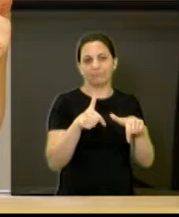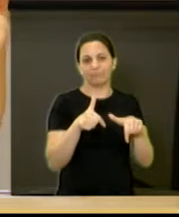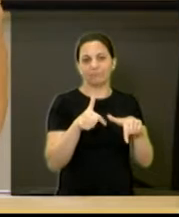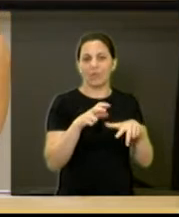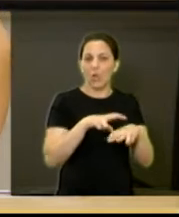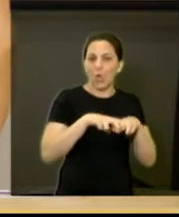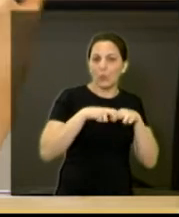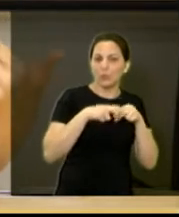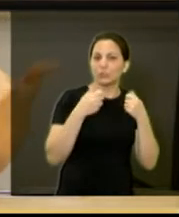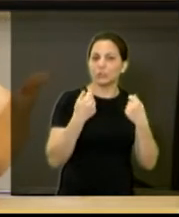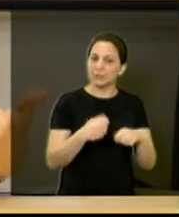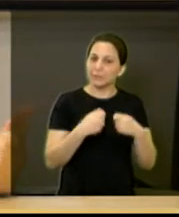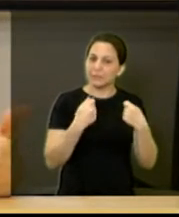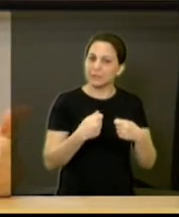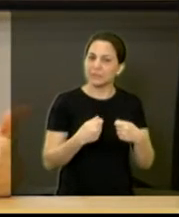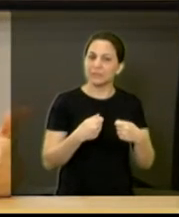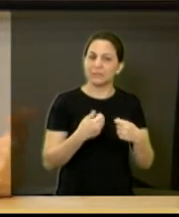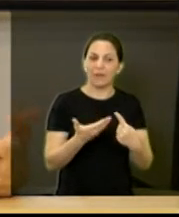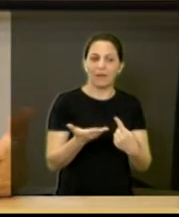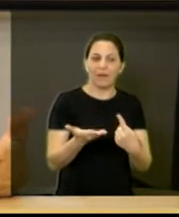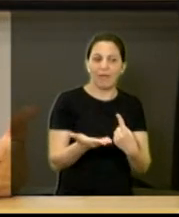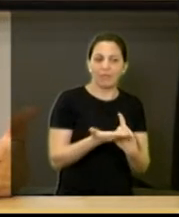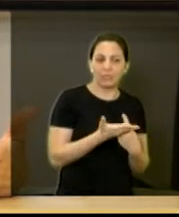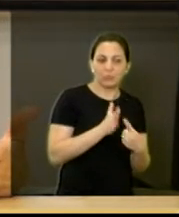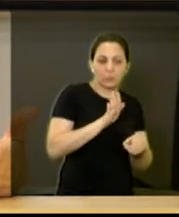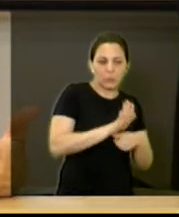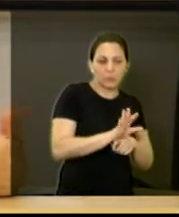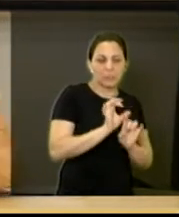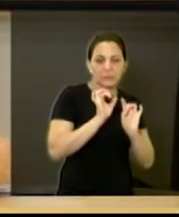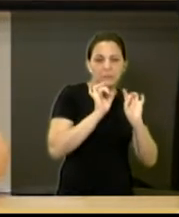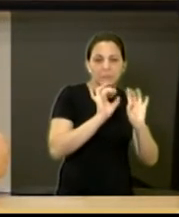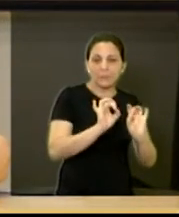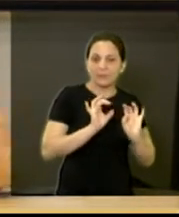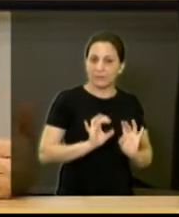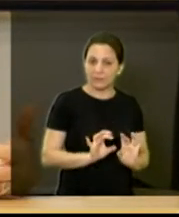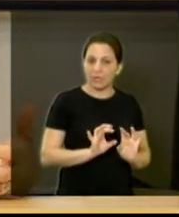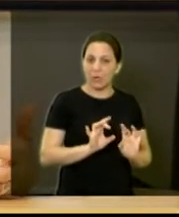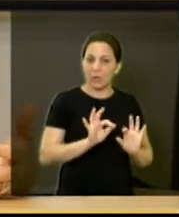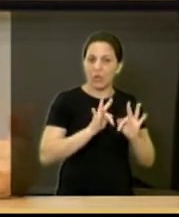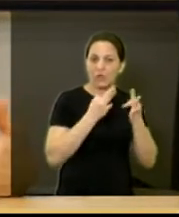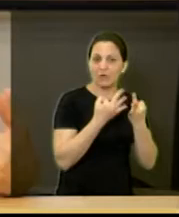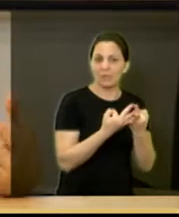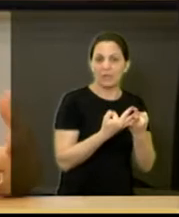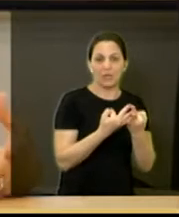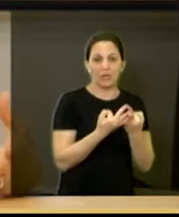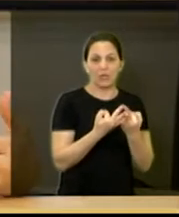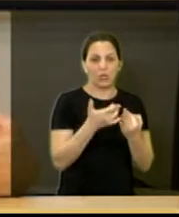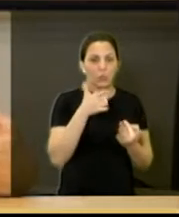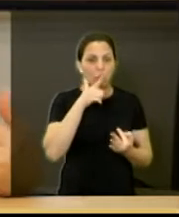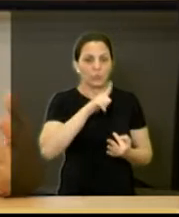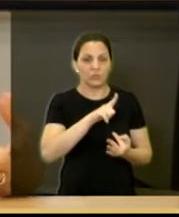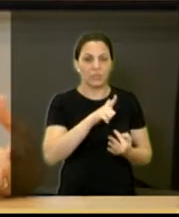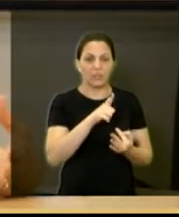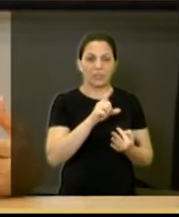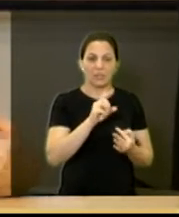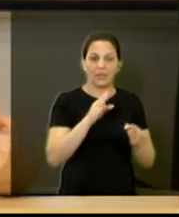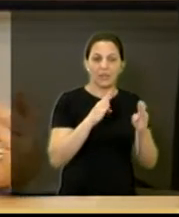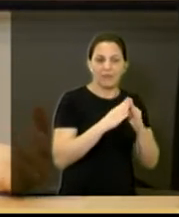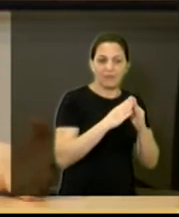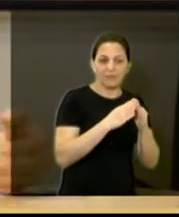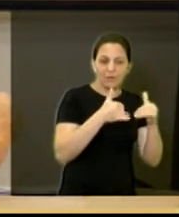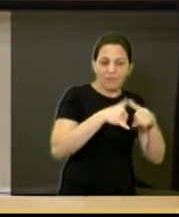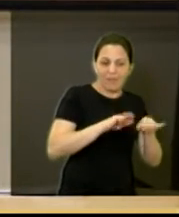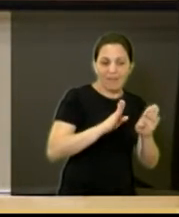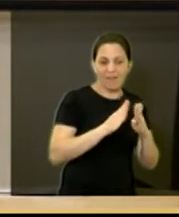às vezes, ele necessita de um cuidado especial e aí a família não pode sair de casa